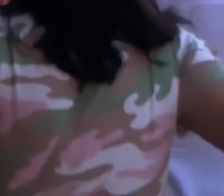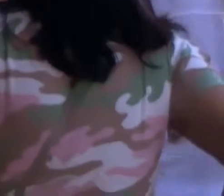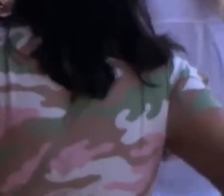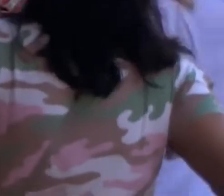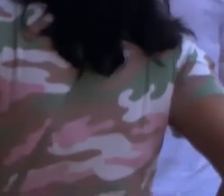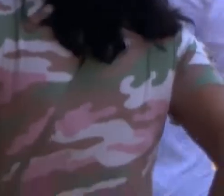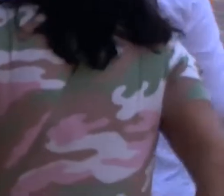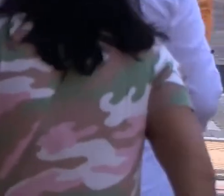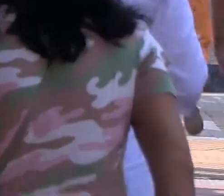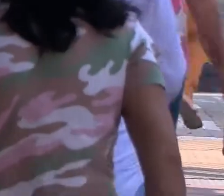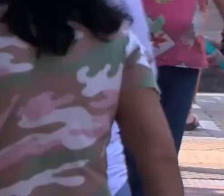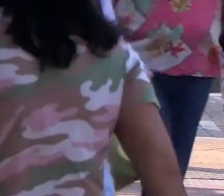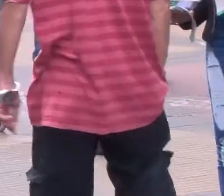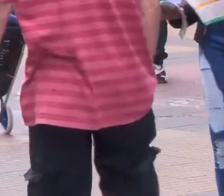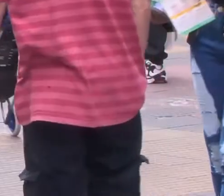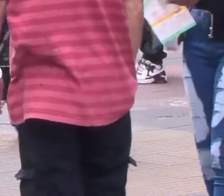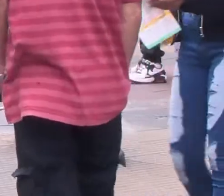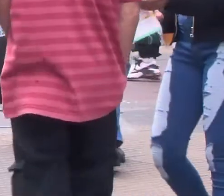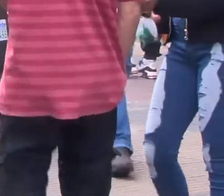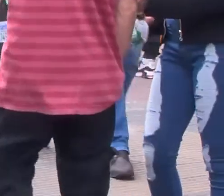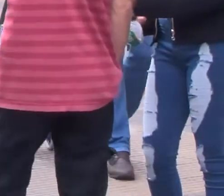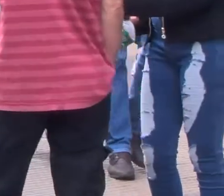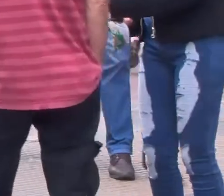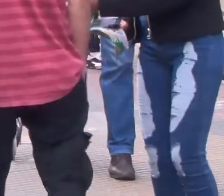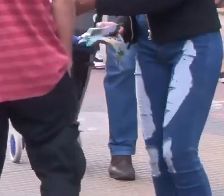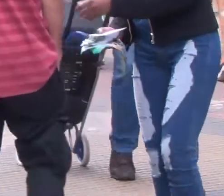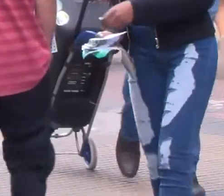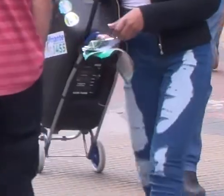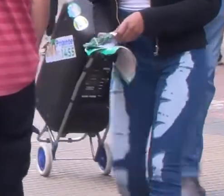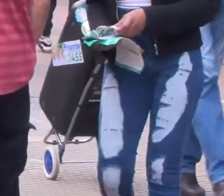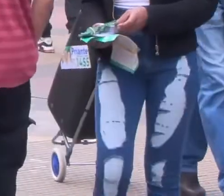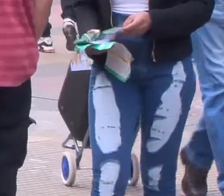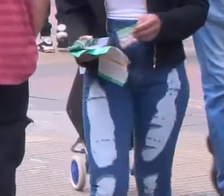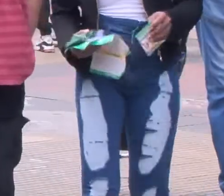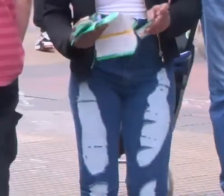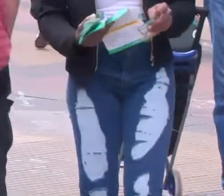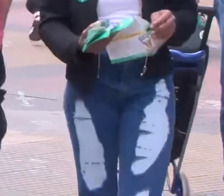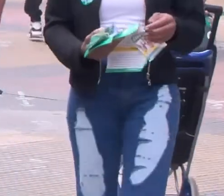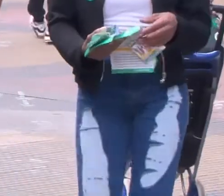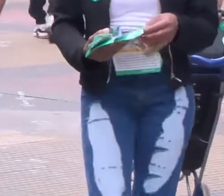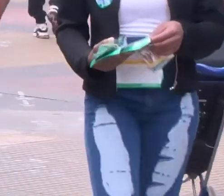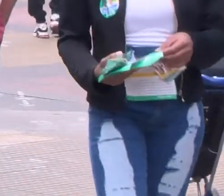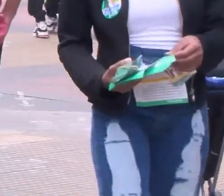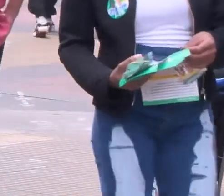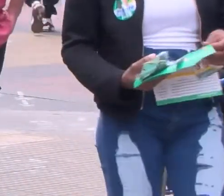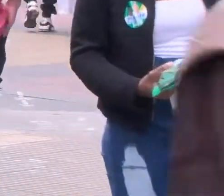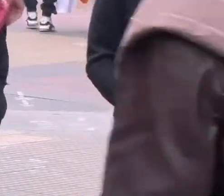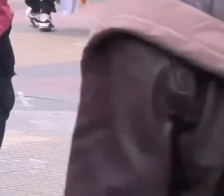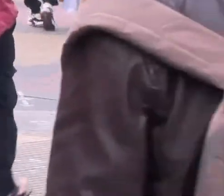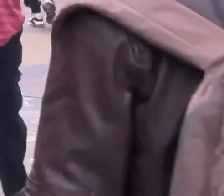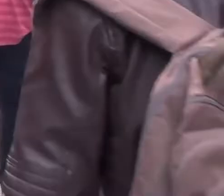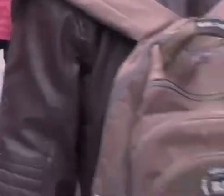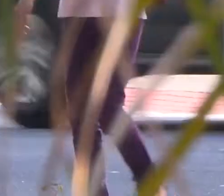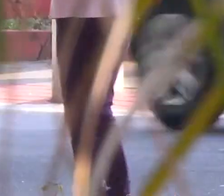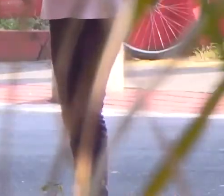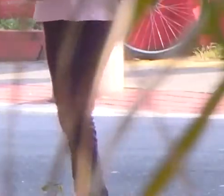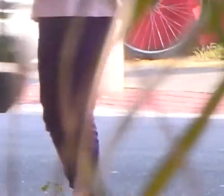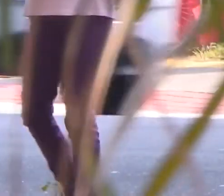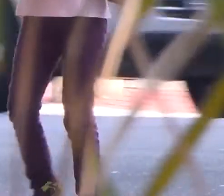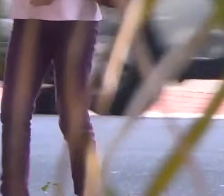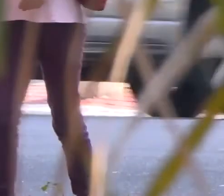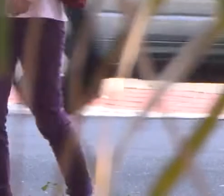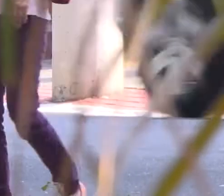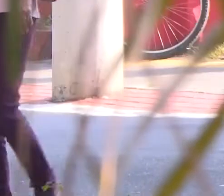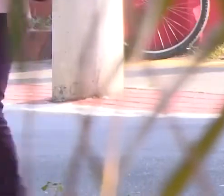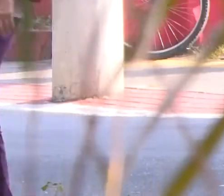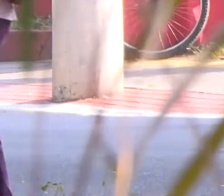Essa modalidade de negócio foi criada pelo governo federal para garantir que profissionais que trabalhassem na informalidade também